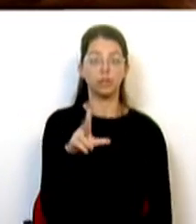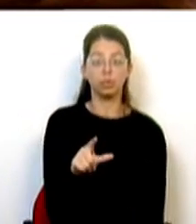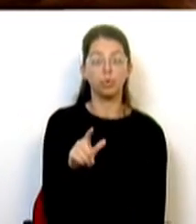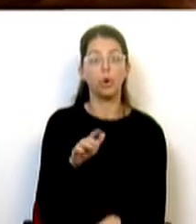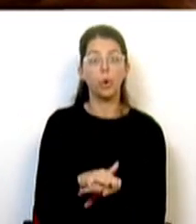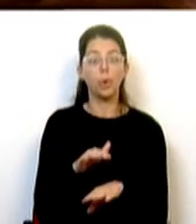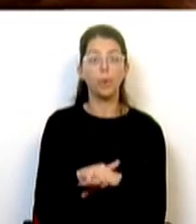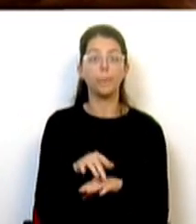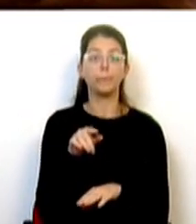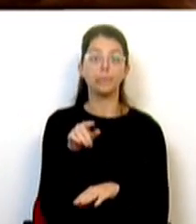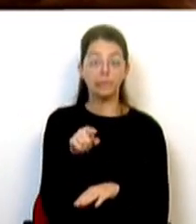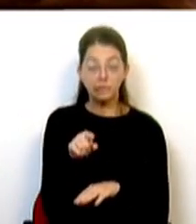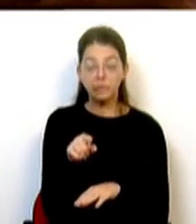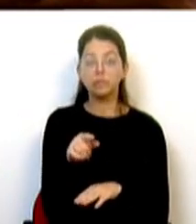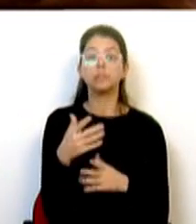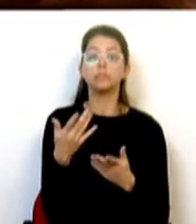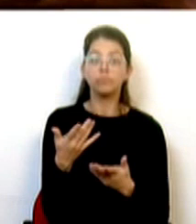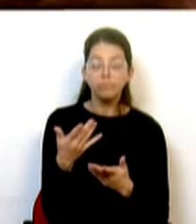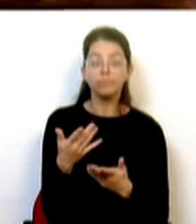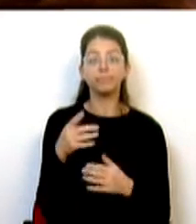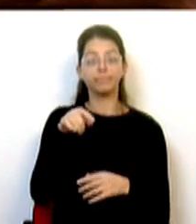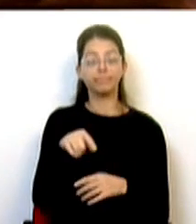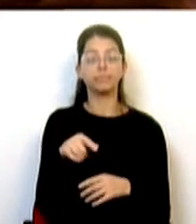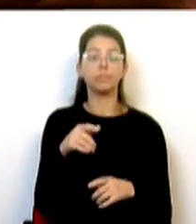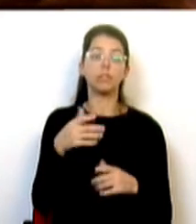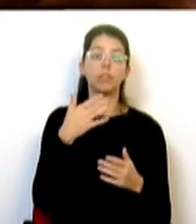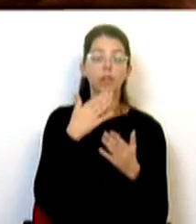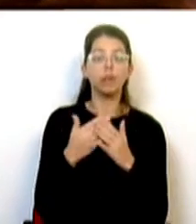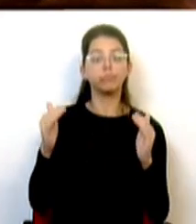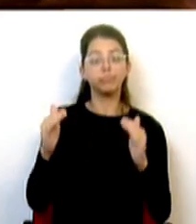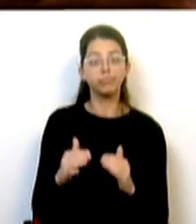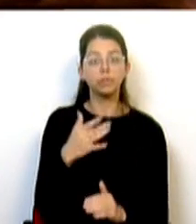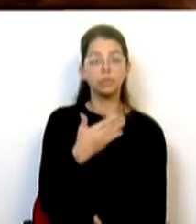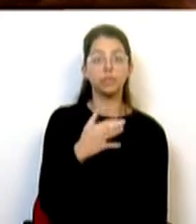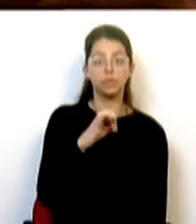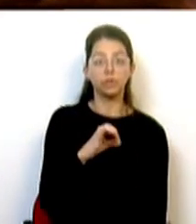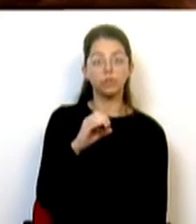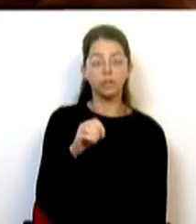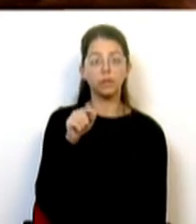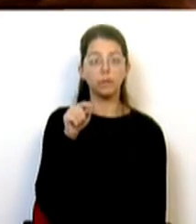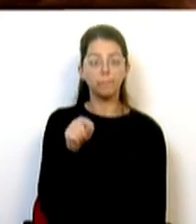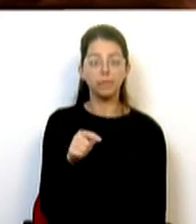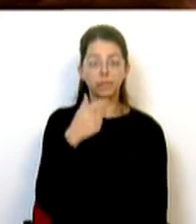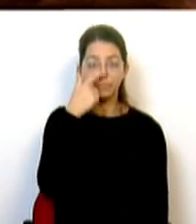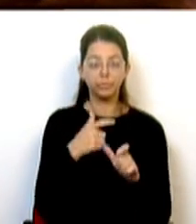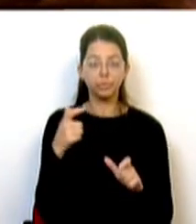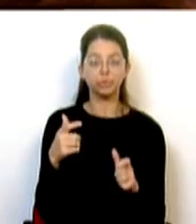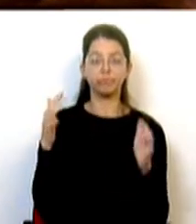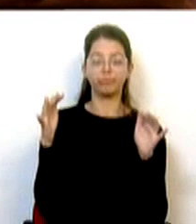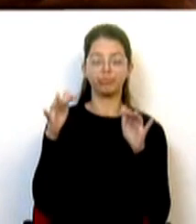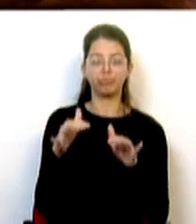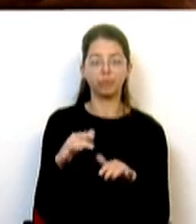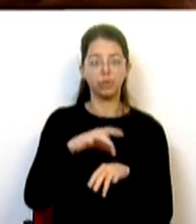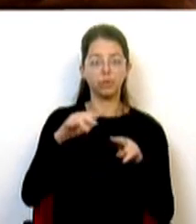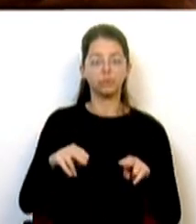estes, passarei a ficar mais próximos daqueles concelhos, assim reduzindo para cerca de 180 mil residentes a afluência ao